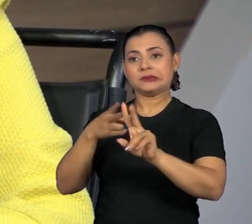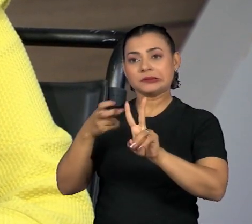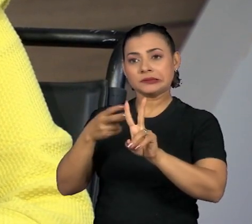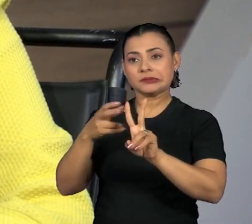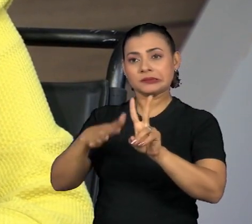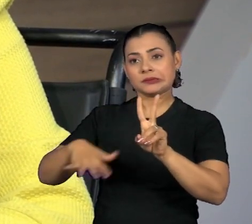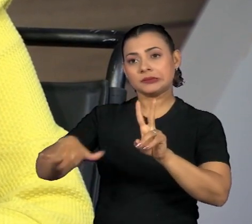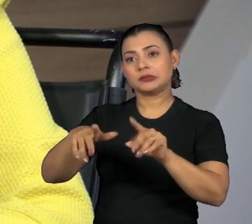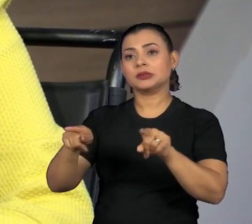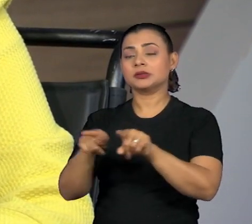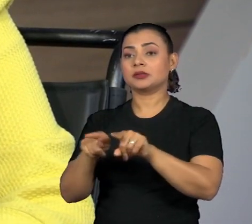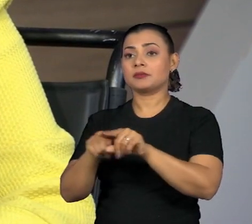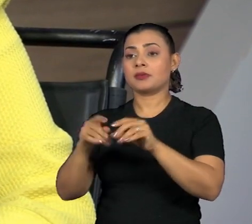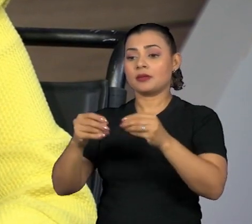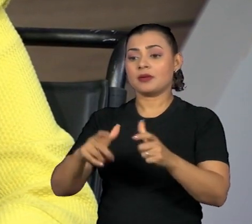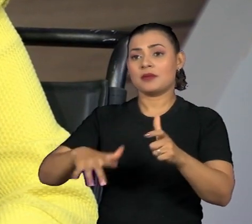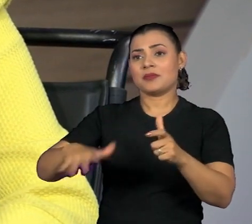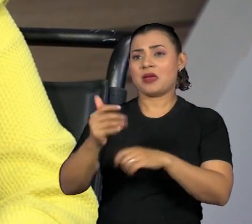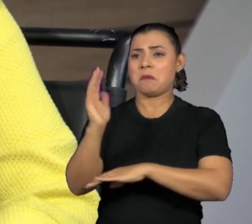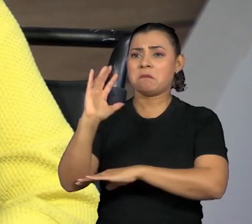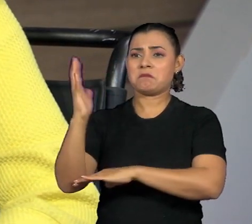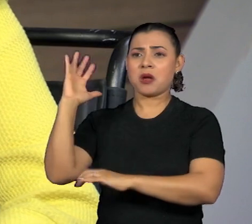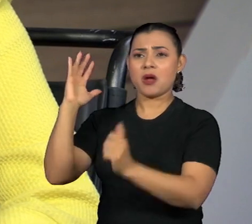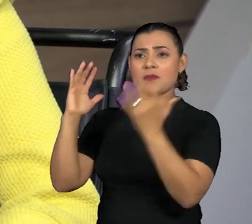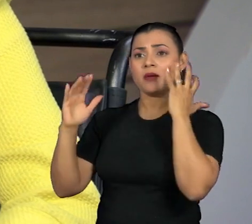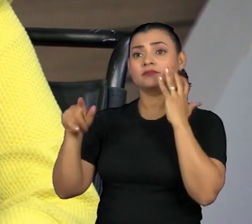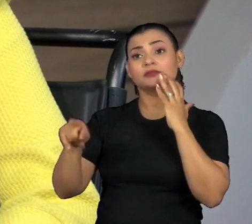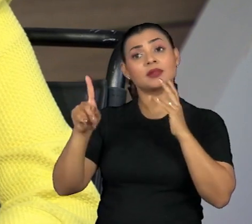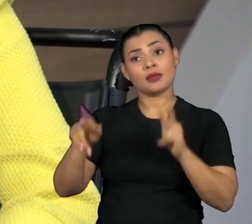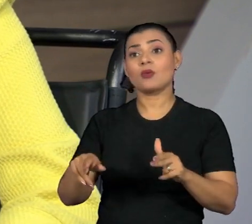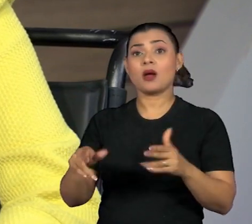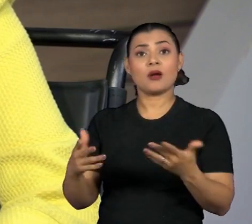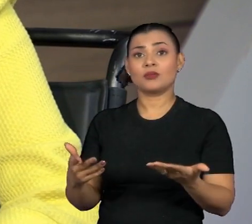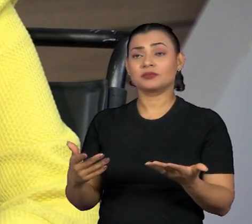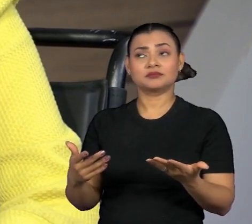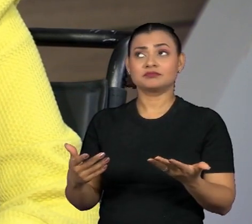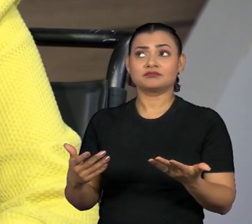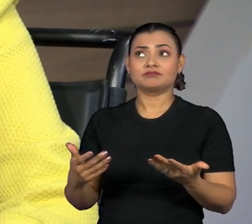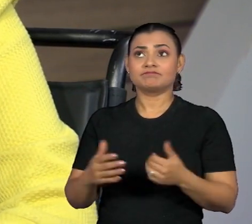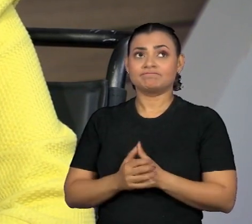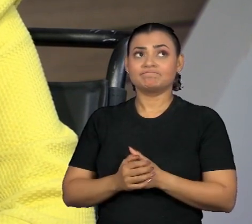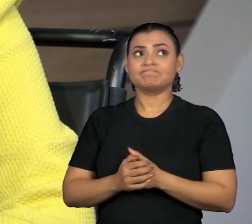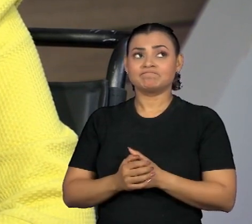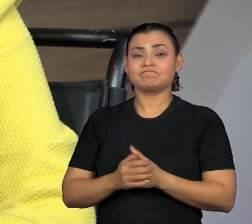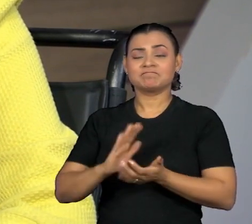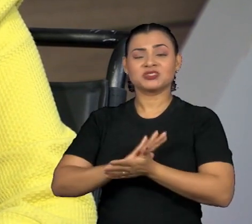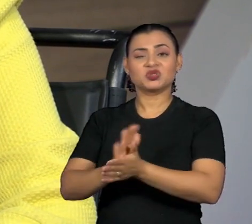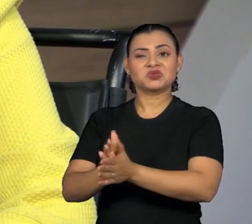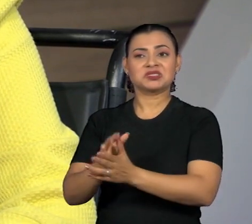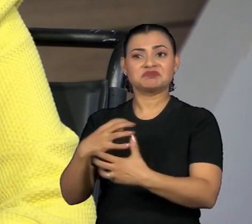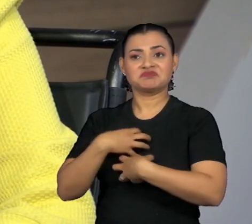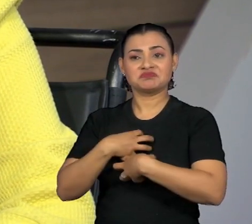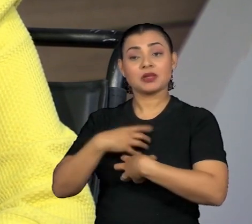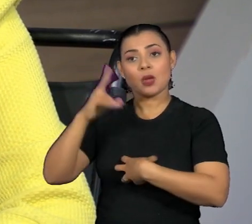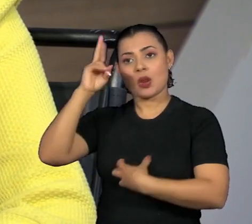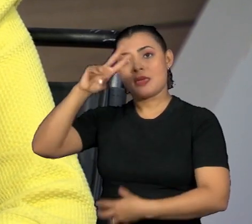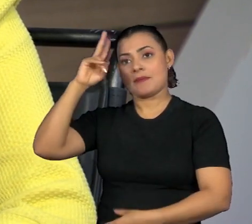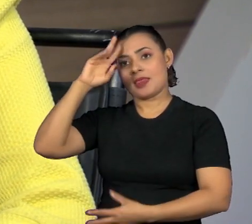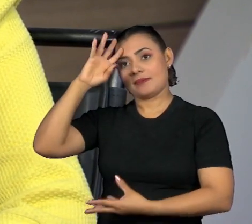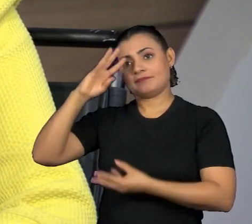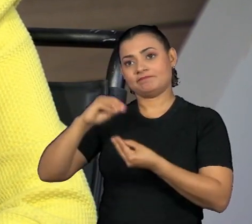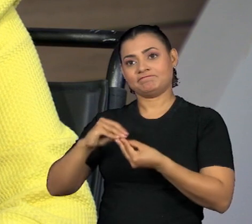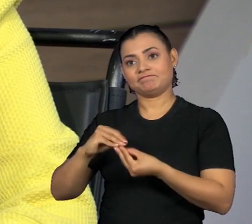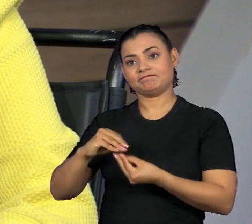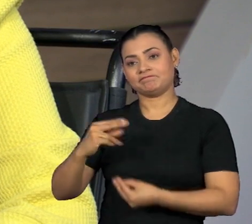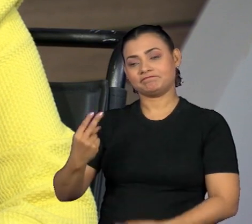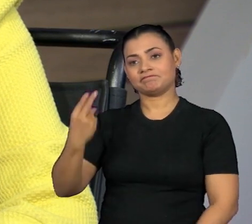e ao ambiente, que eu considero algo como quase uma unidade, ela me lembrou um pouco que